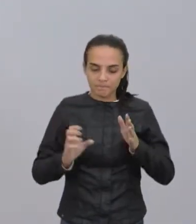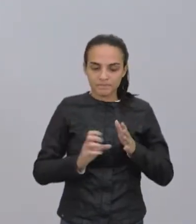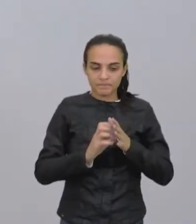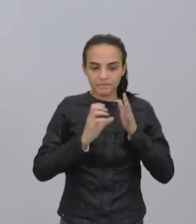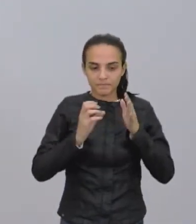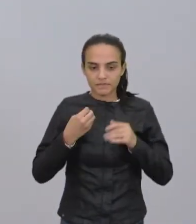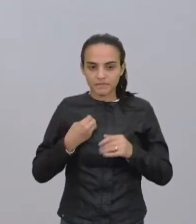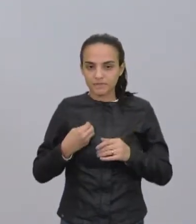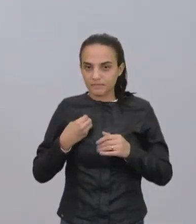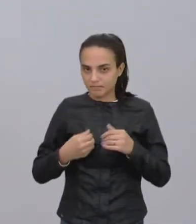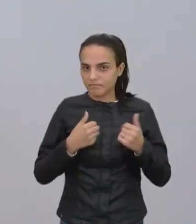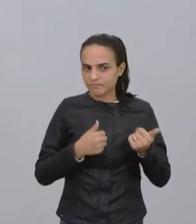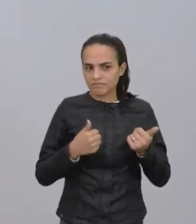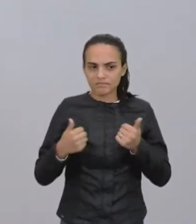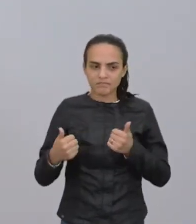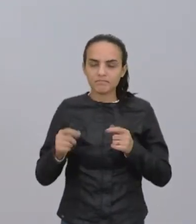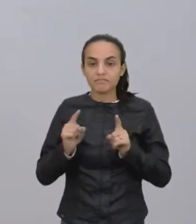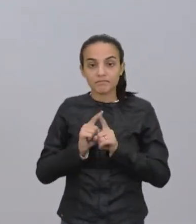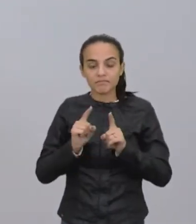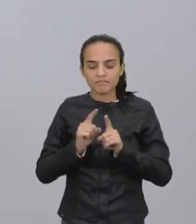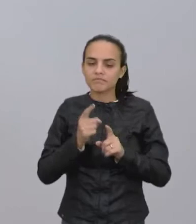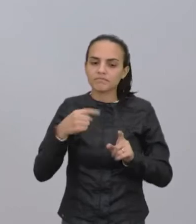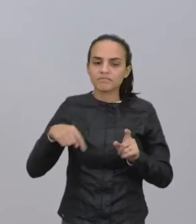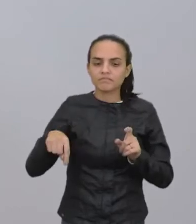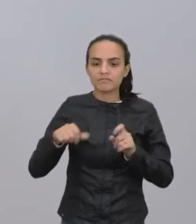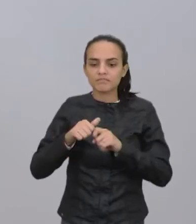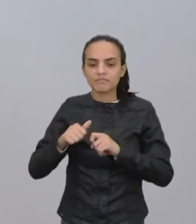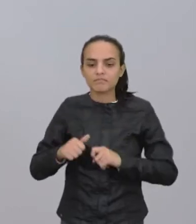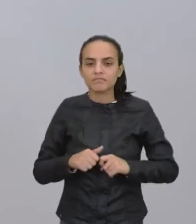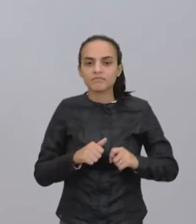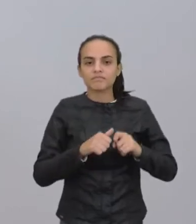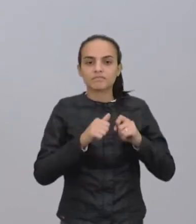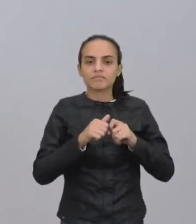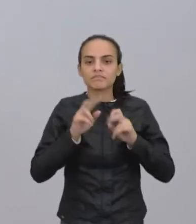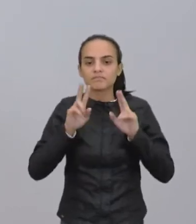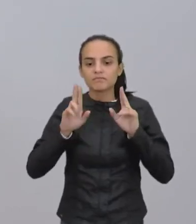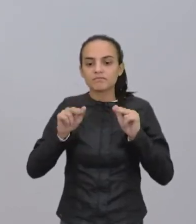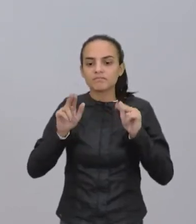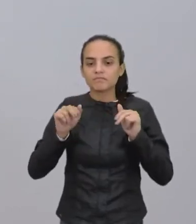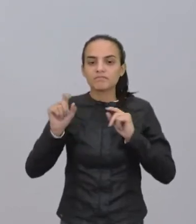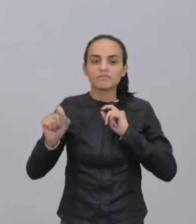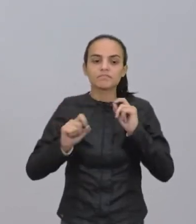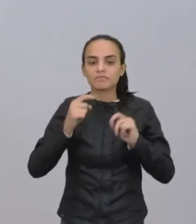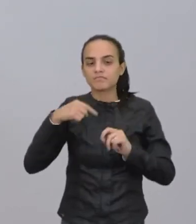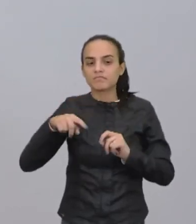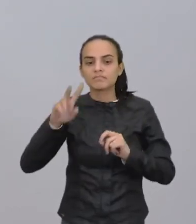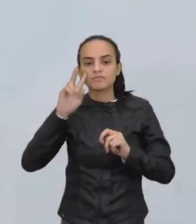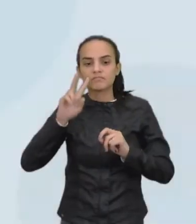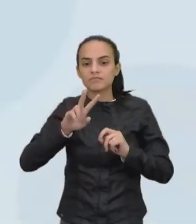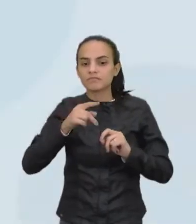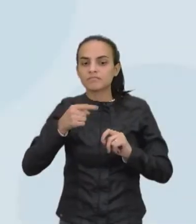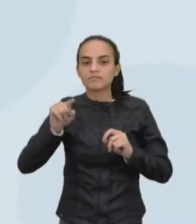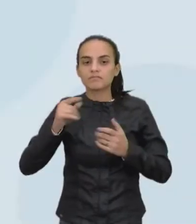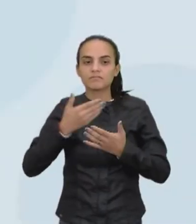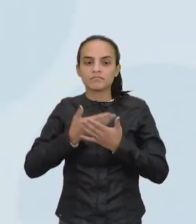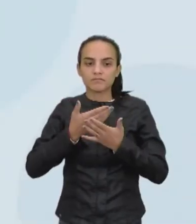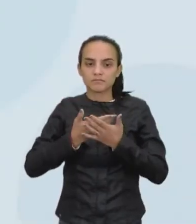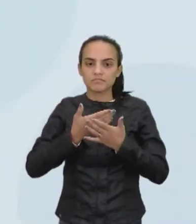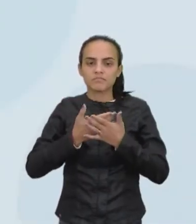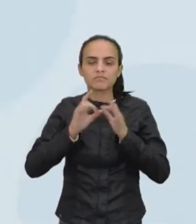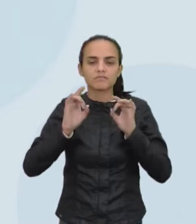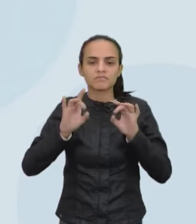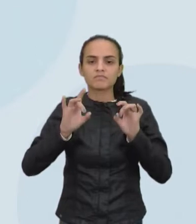de vida. E aí, gente, né, vamos fazer, então, uma retrospectiva do que a gente viu nas nossas últimas aulas e